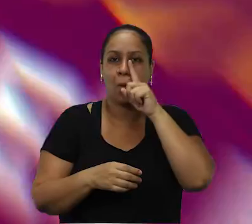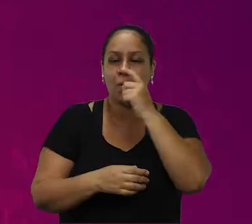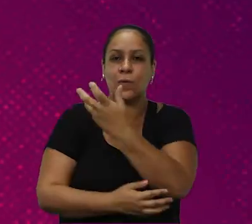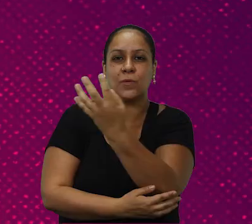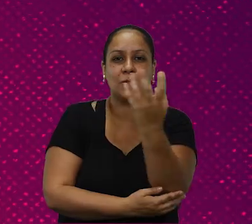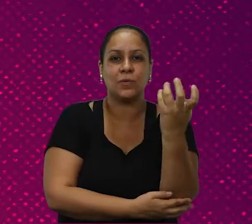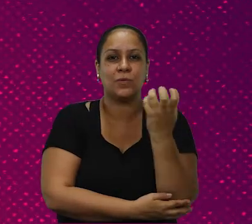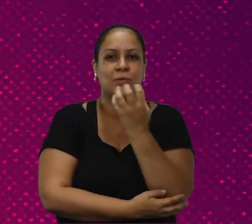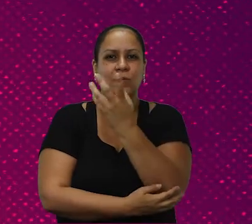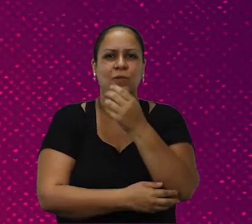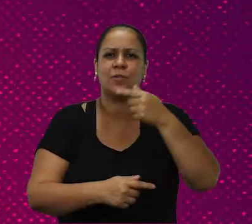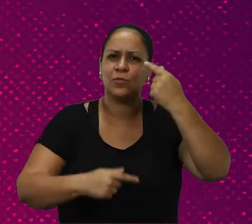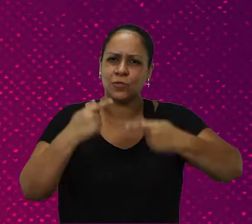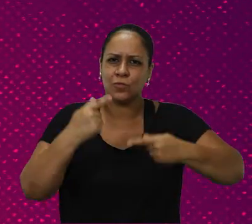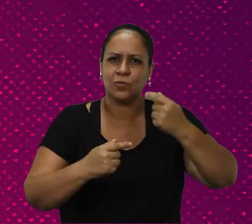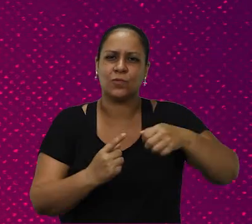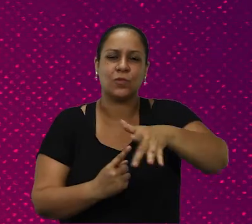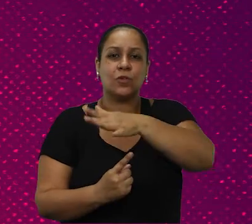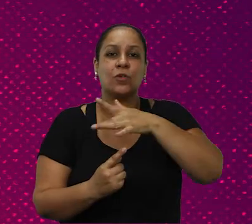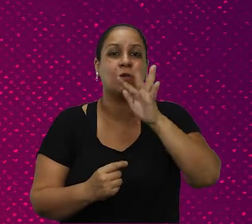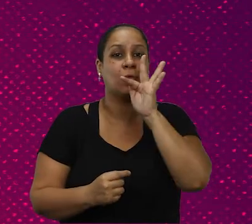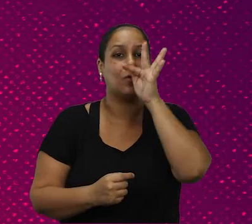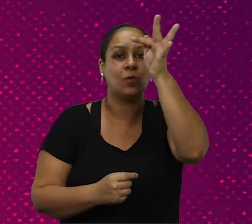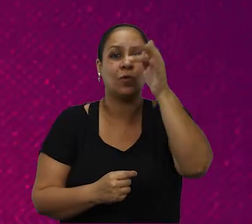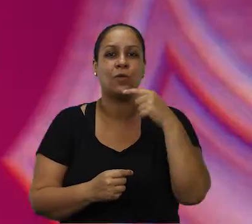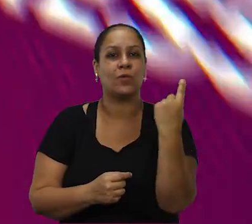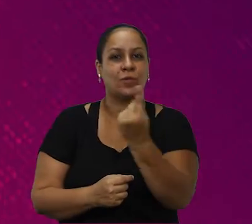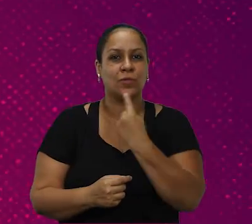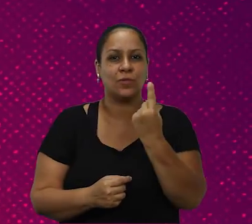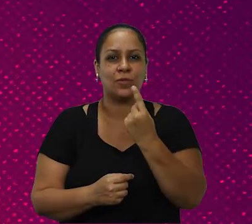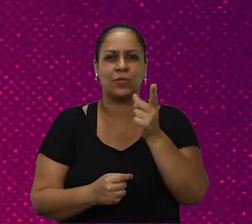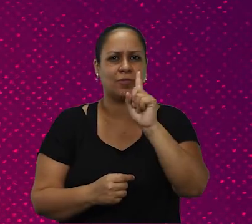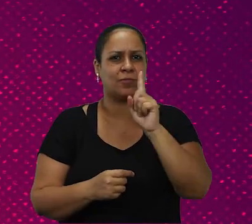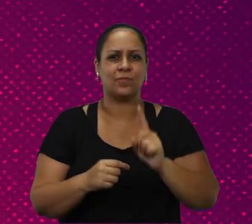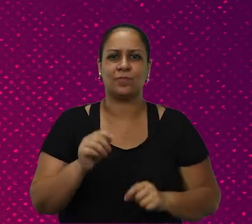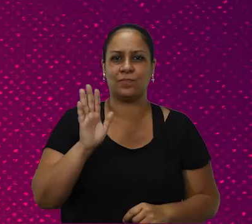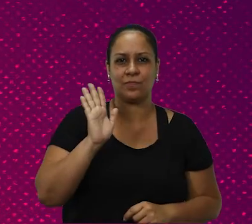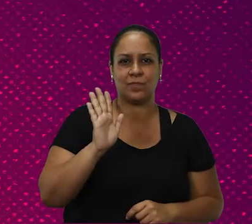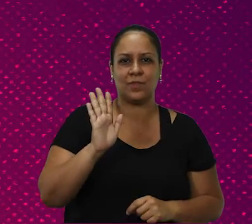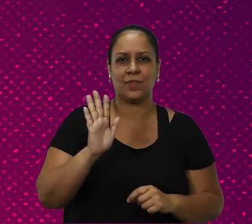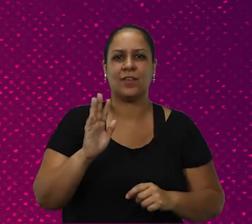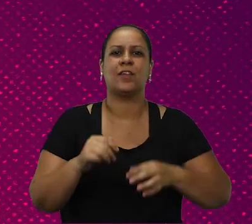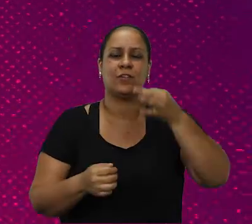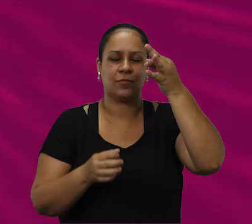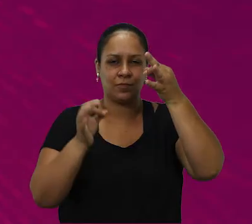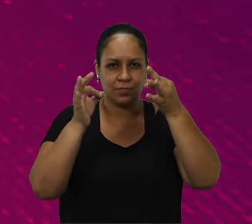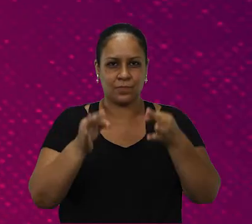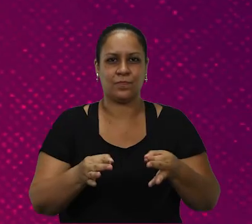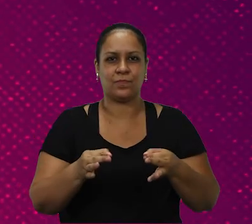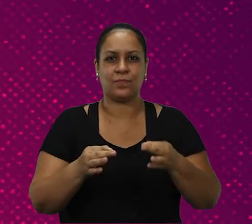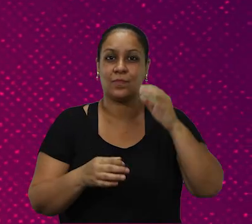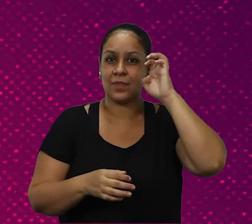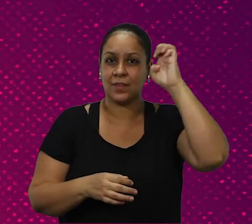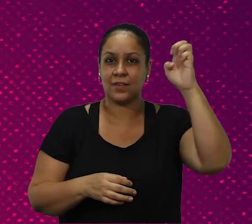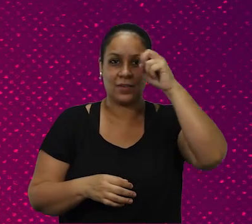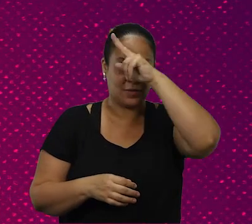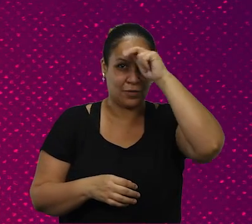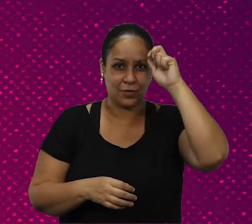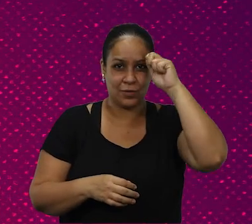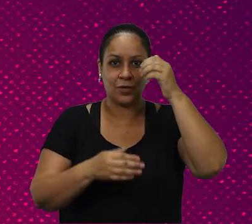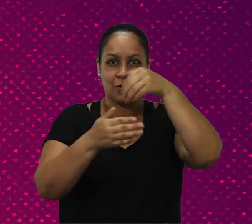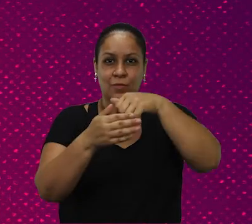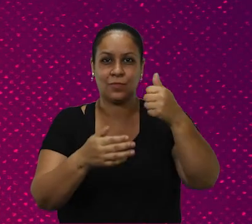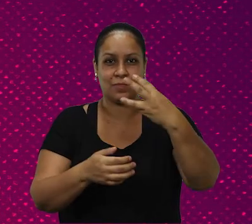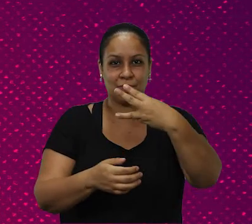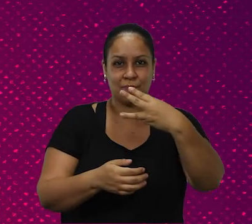ambiente. Mais justiça social e um futuro melhor para todos. Isso não é promessa. É realidade. Edinho Prefeito.